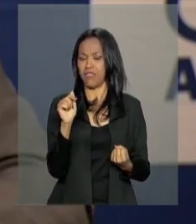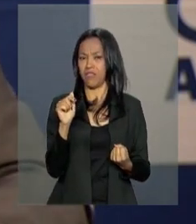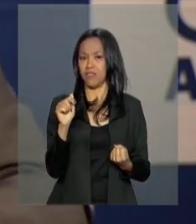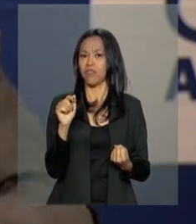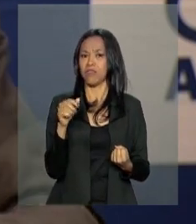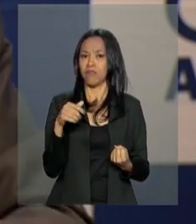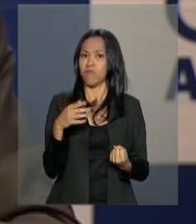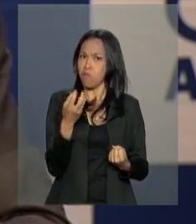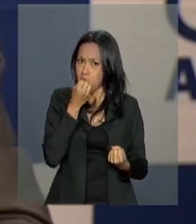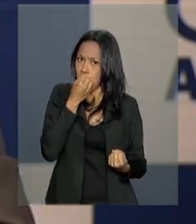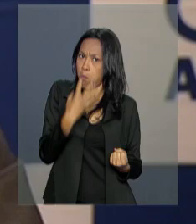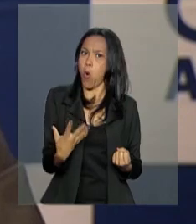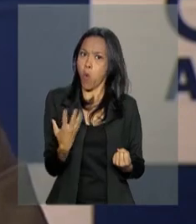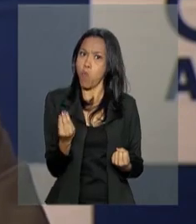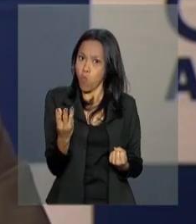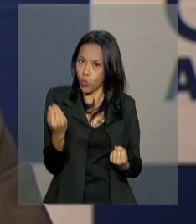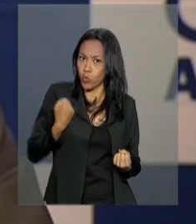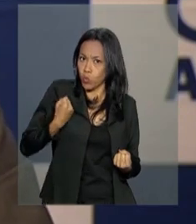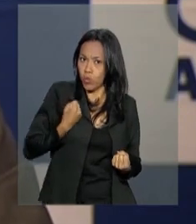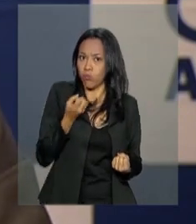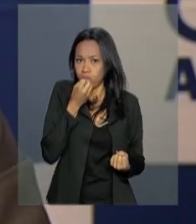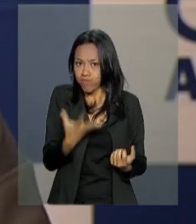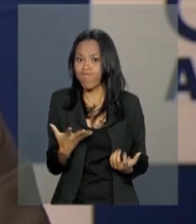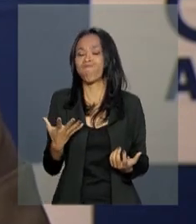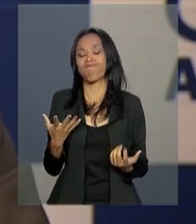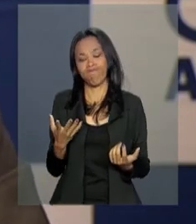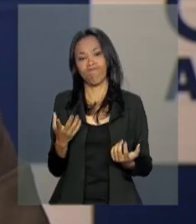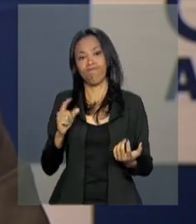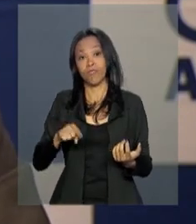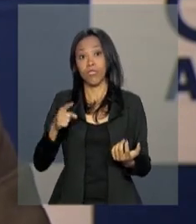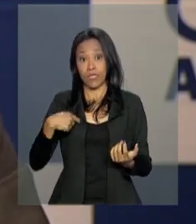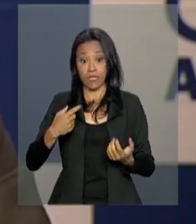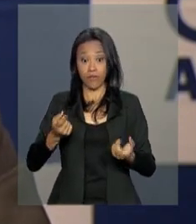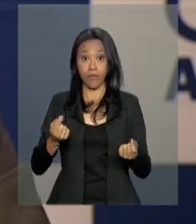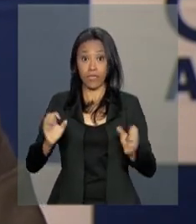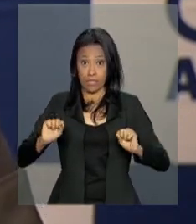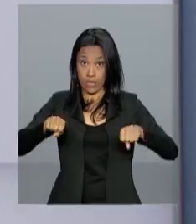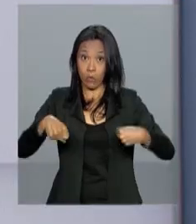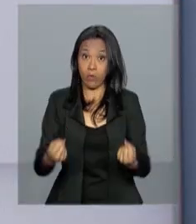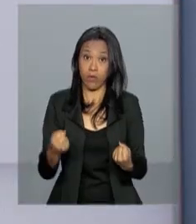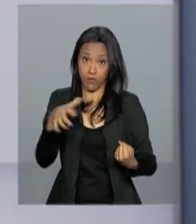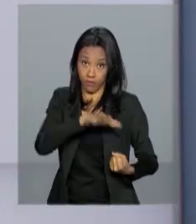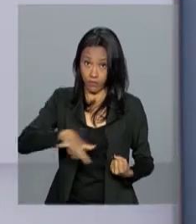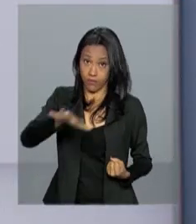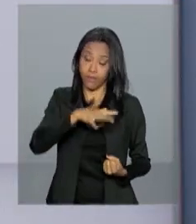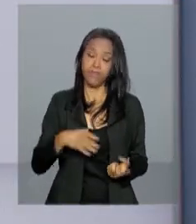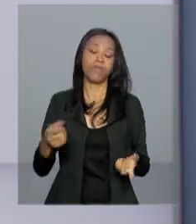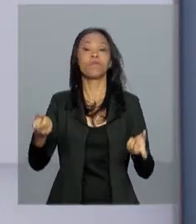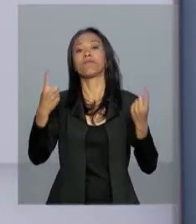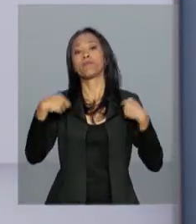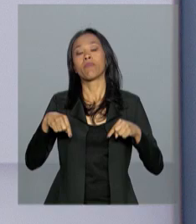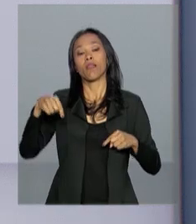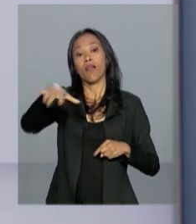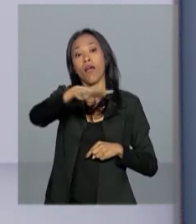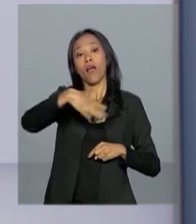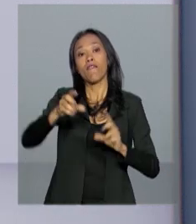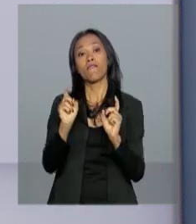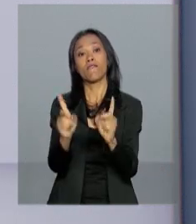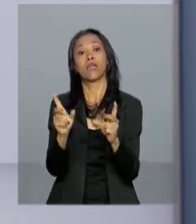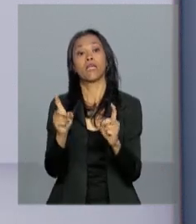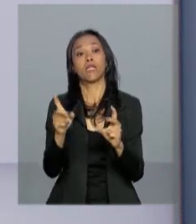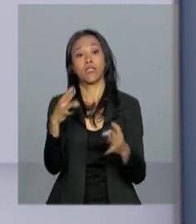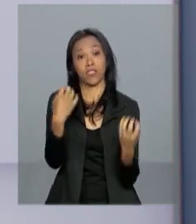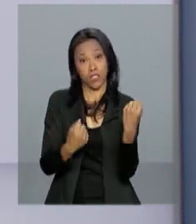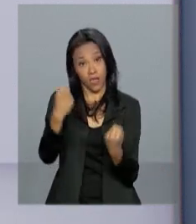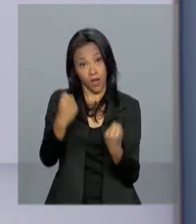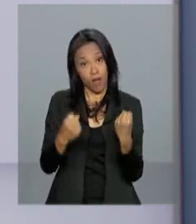bom, né? Então, gradualmente, o mercado vem se recuperando. E a área de vendas de veículos é um